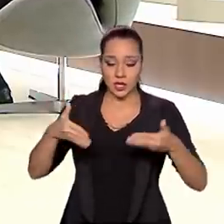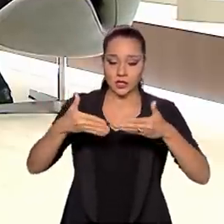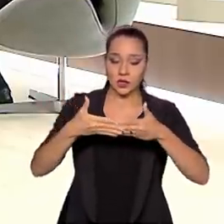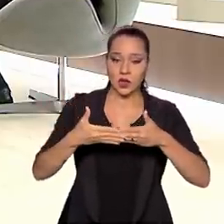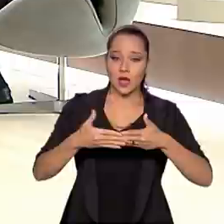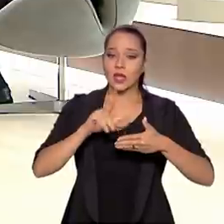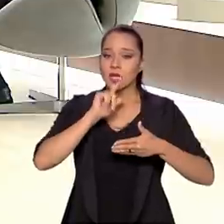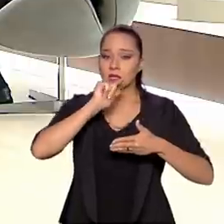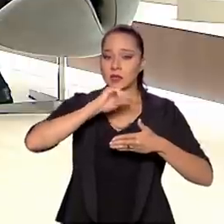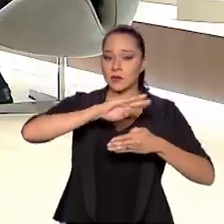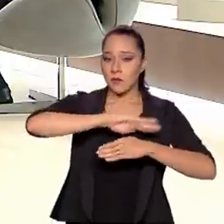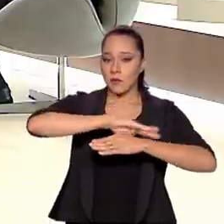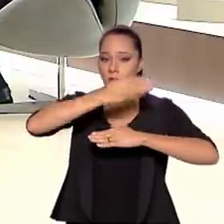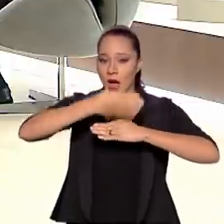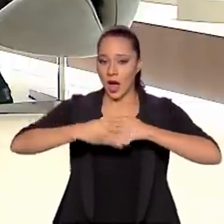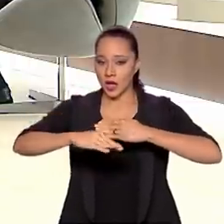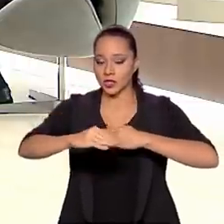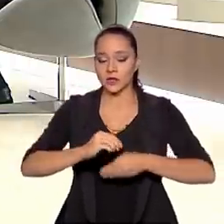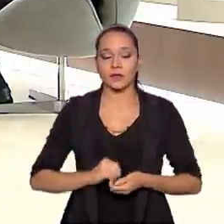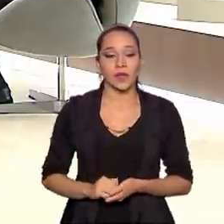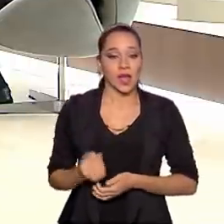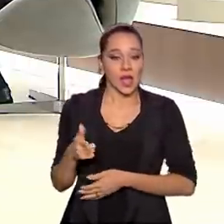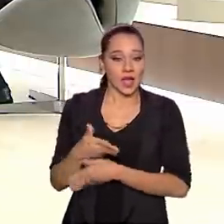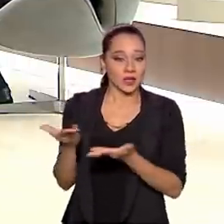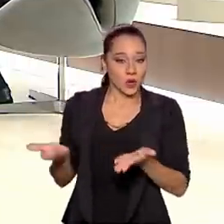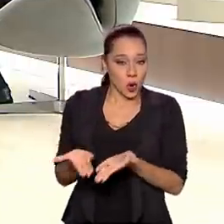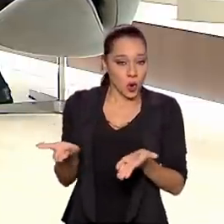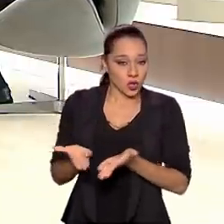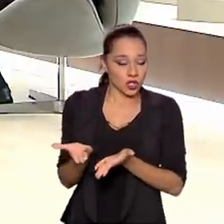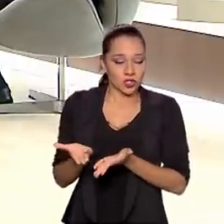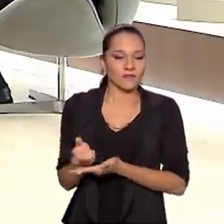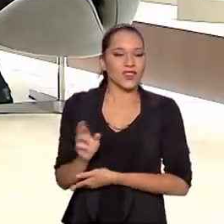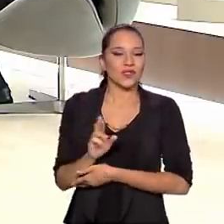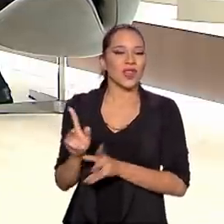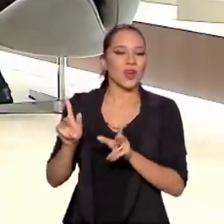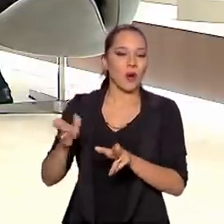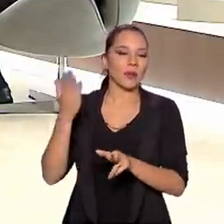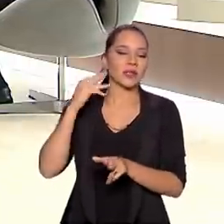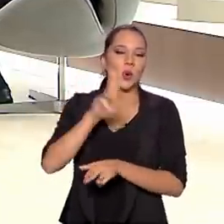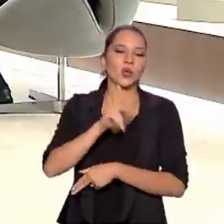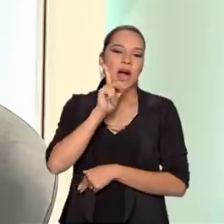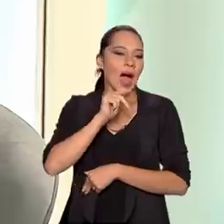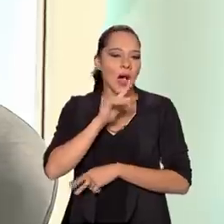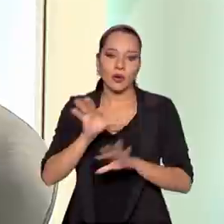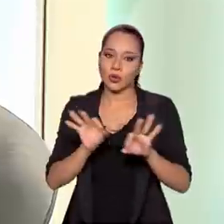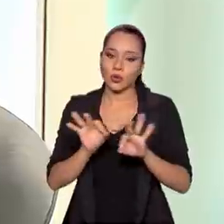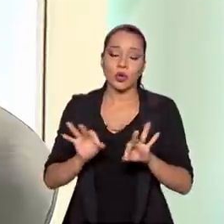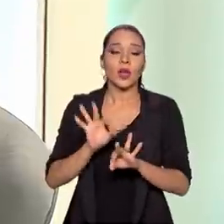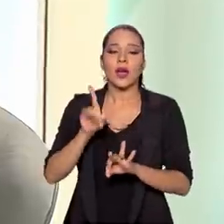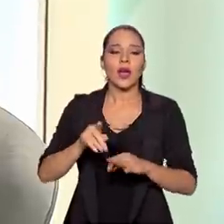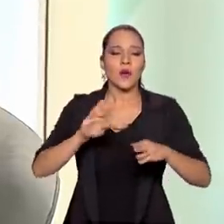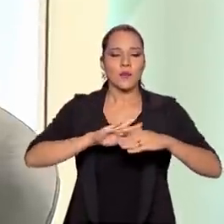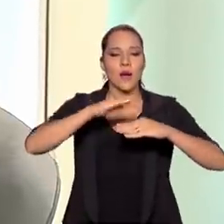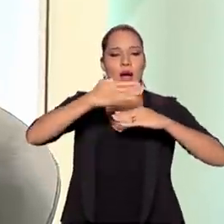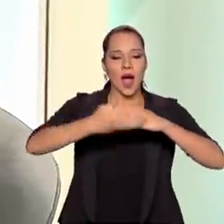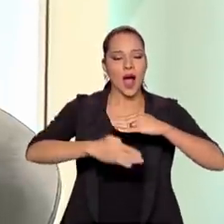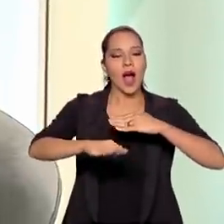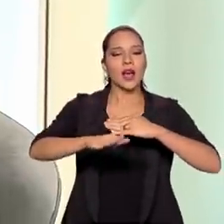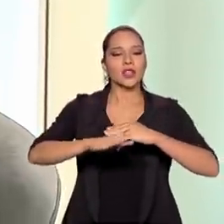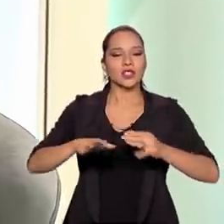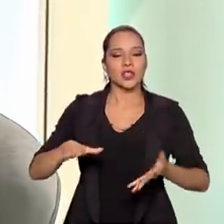As barragens hoje, inclusive dos novos empreendimentos, já não são mais barragens em que você utiliza água. São barragens que a gente diz de